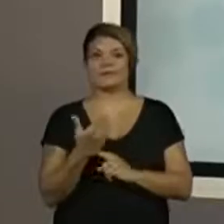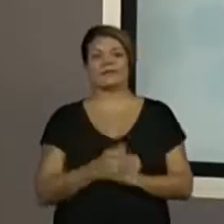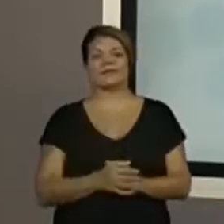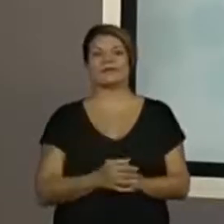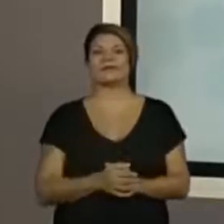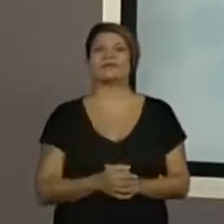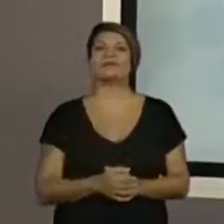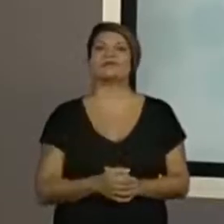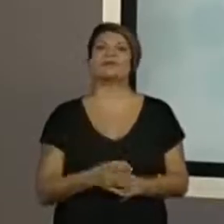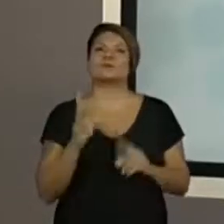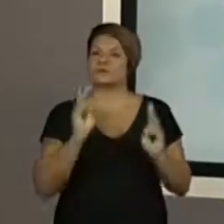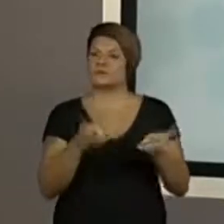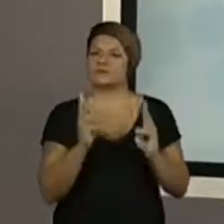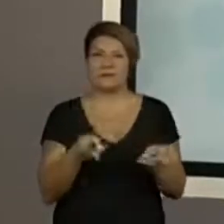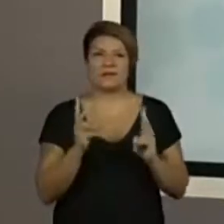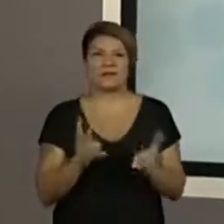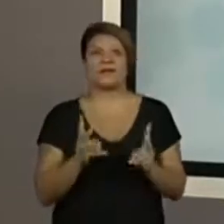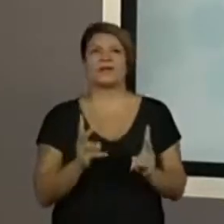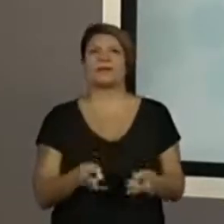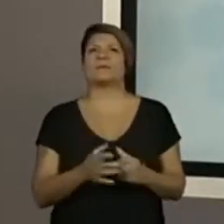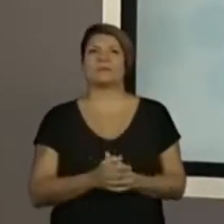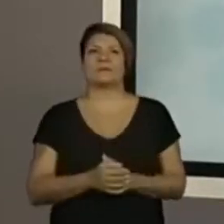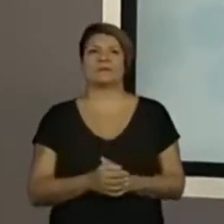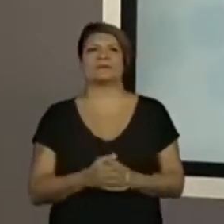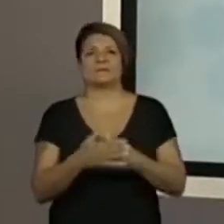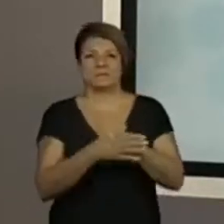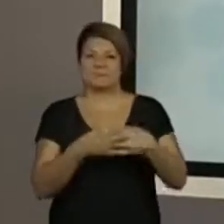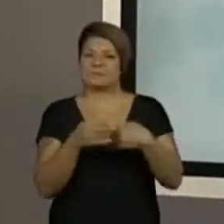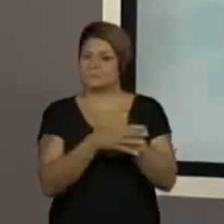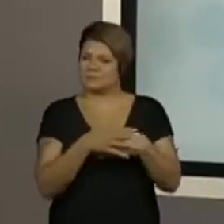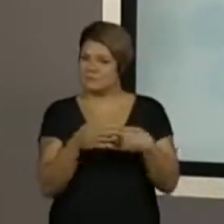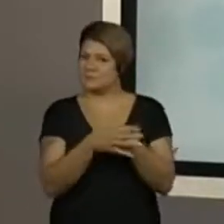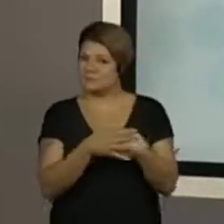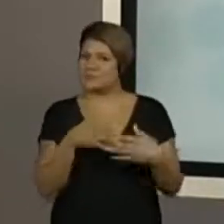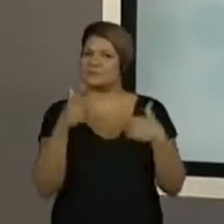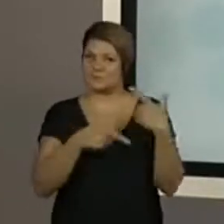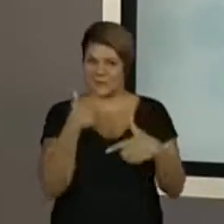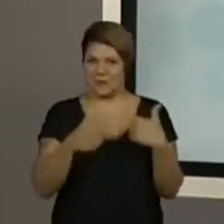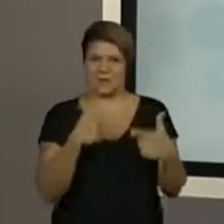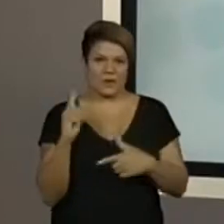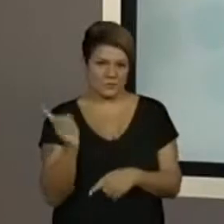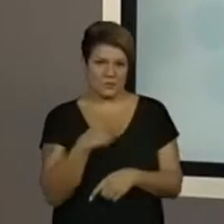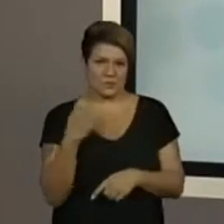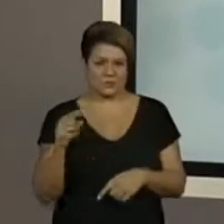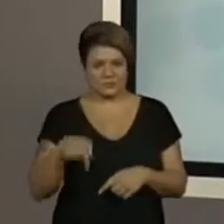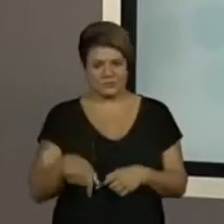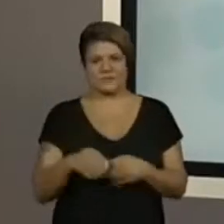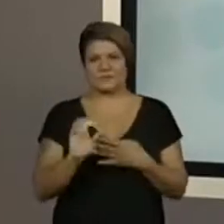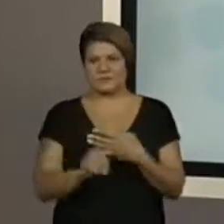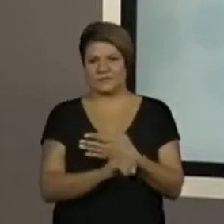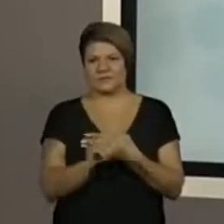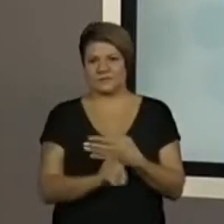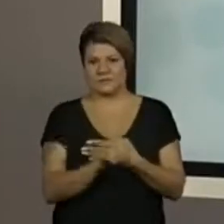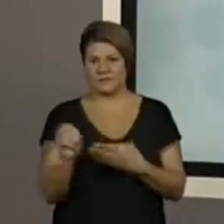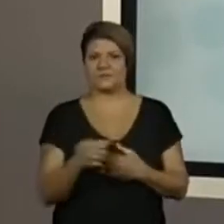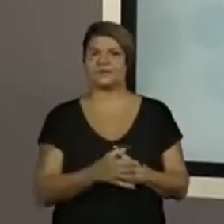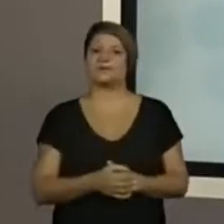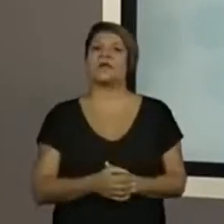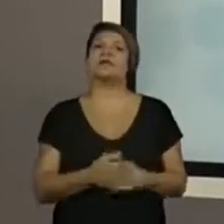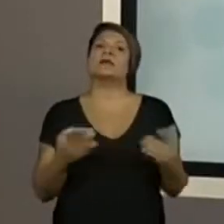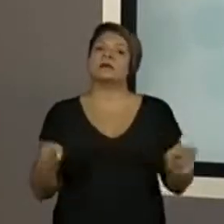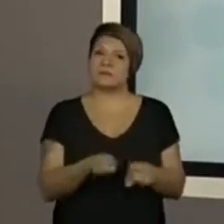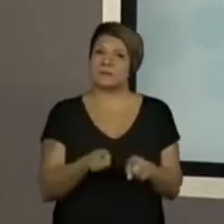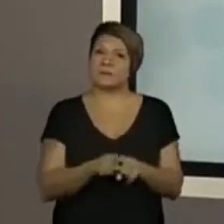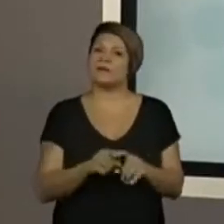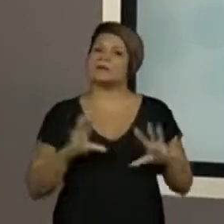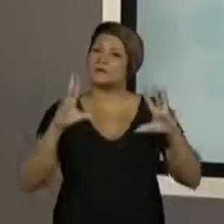contribuindo, sempre de uma maneira muito carinhosa com o trabalho nosso aqui pelo Centro de Mídias. Além disso, a todos os